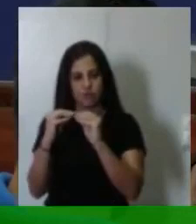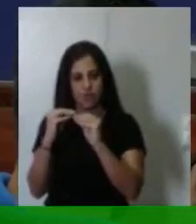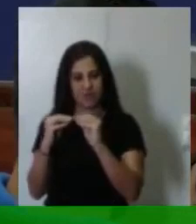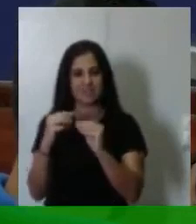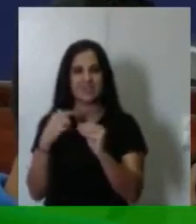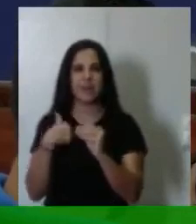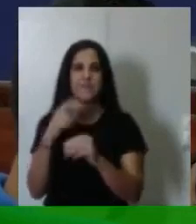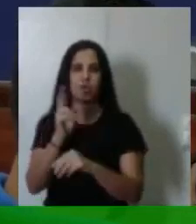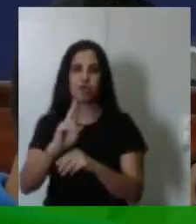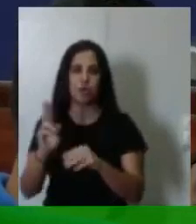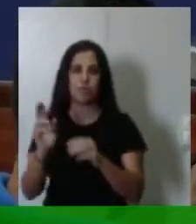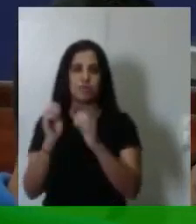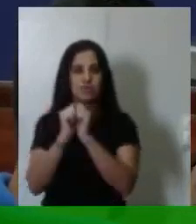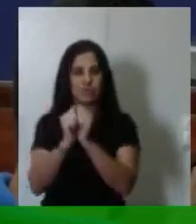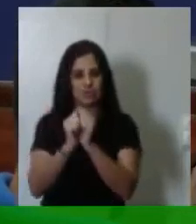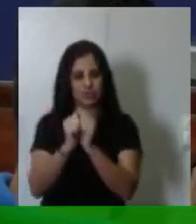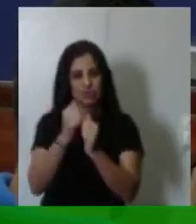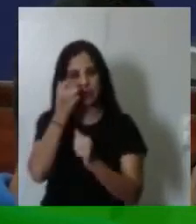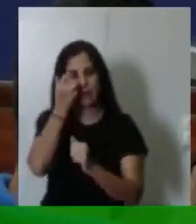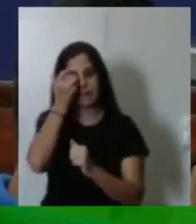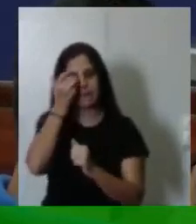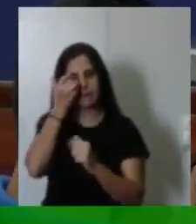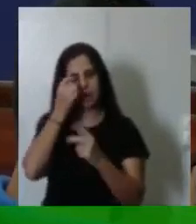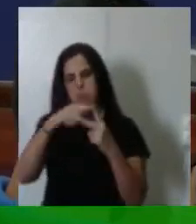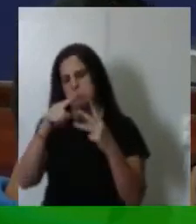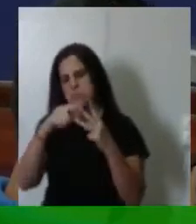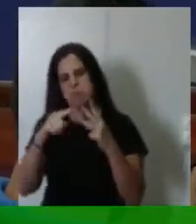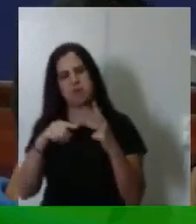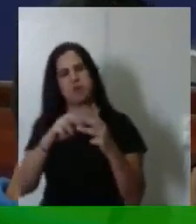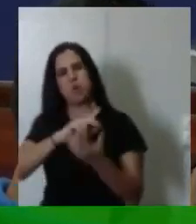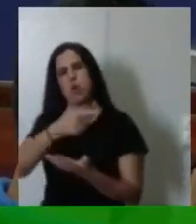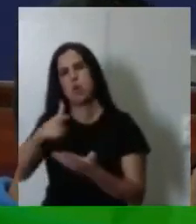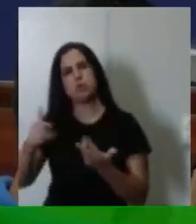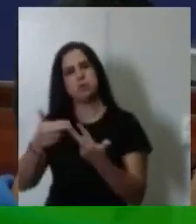Sucessora. Eu quero dizer, fora edições de jornalismo,